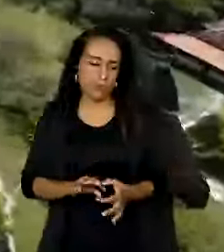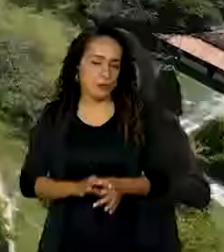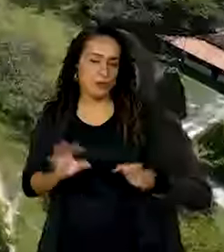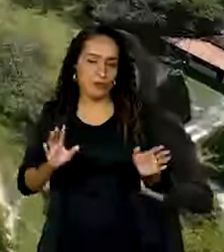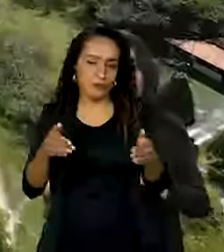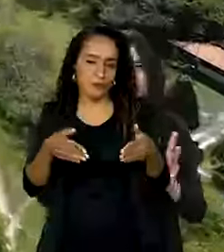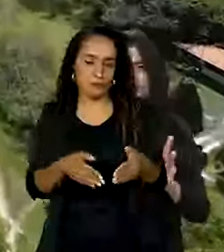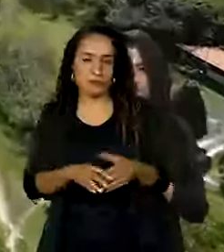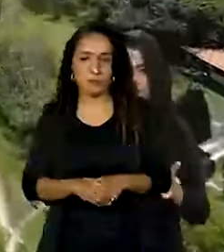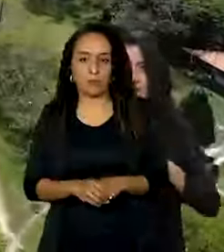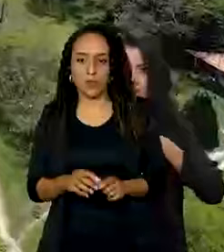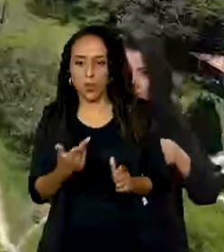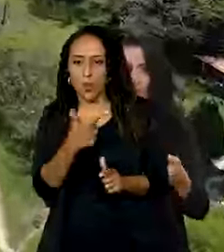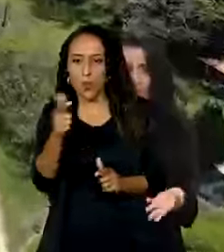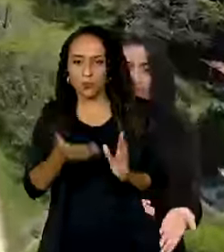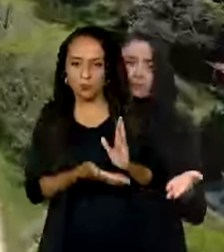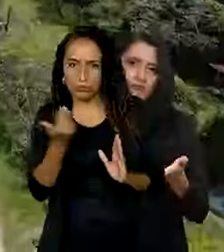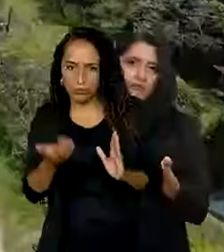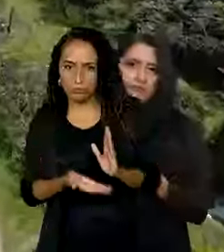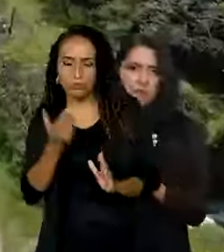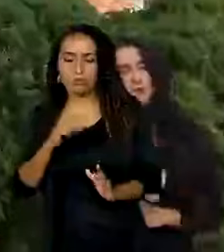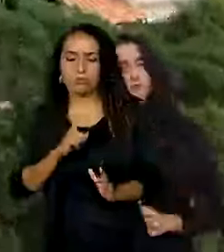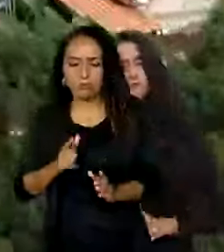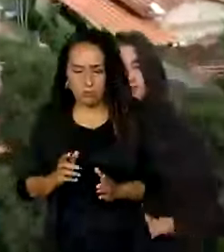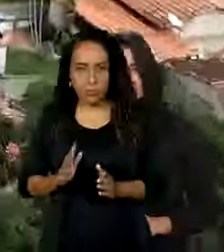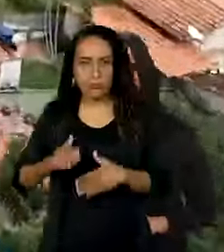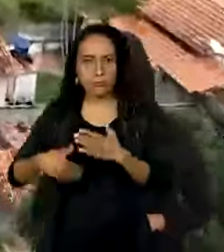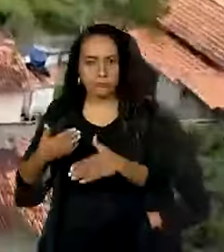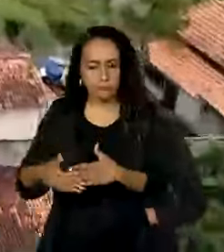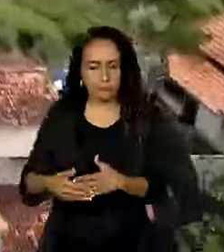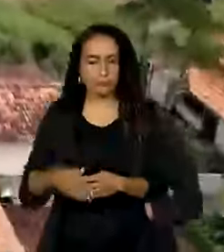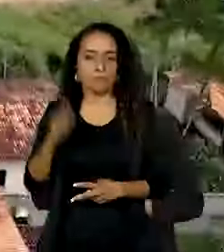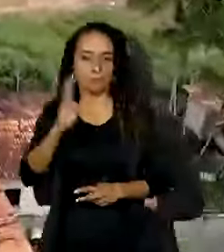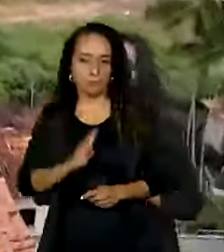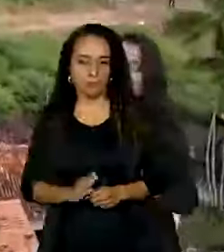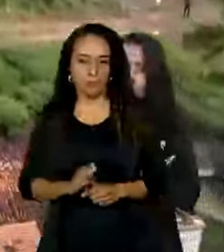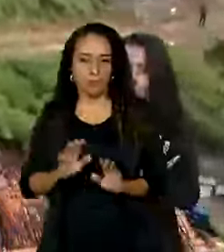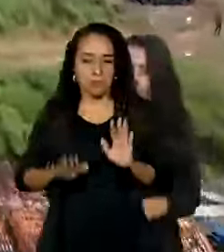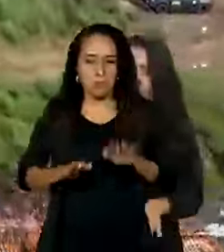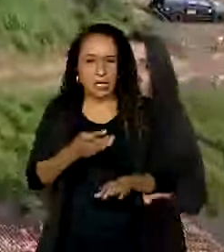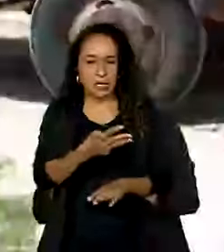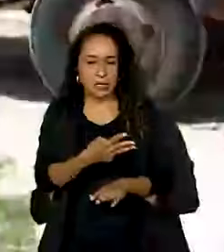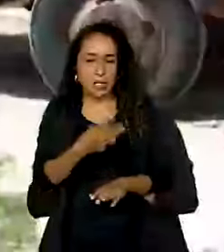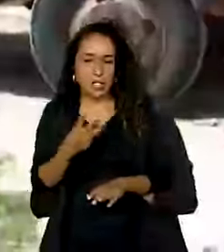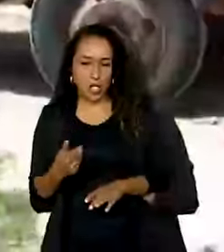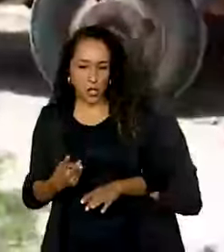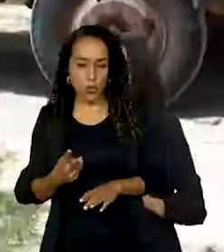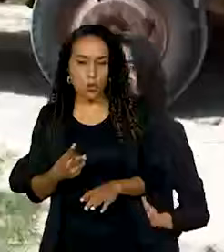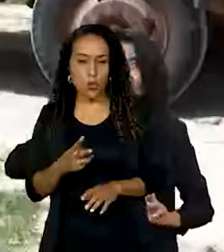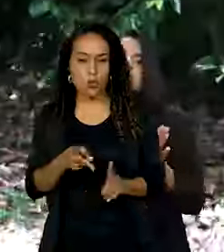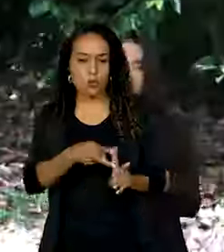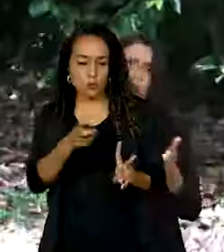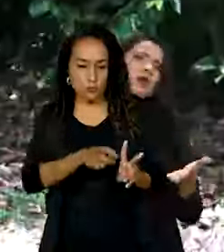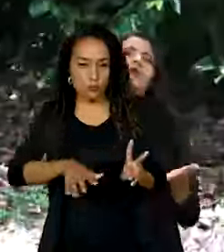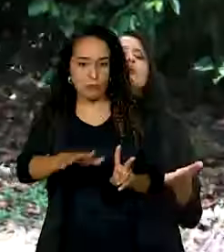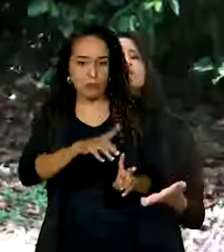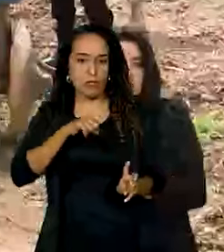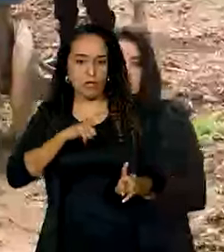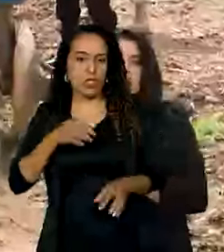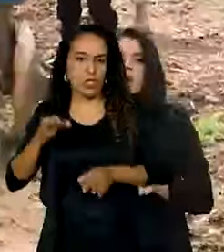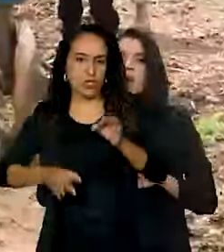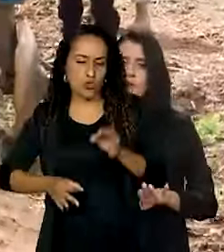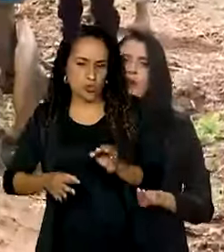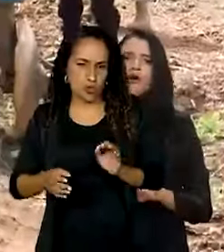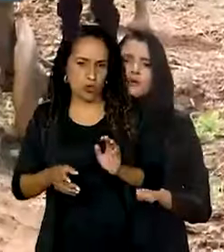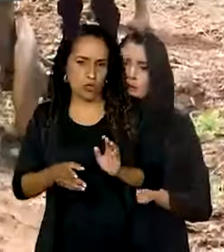Outras desintrusões estão em andamento no país. Pelo menos 32 terras indígenas têm decisão judicial favorável